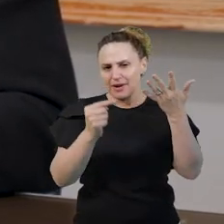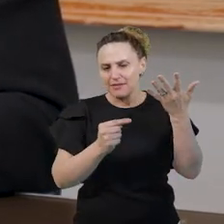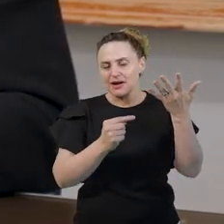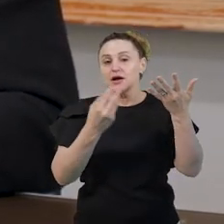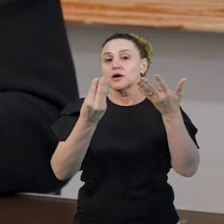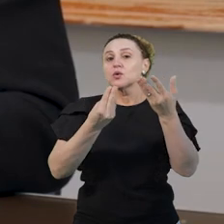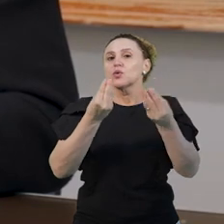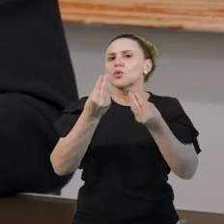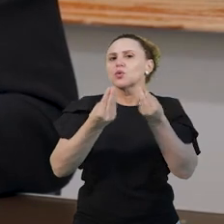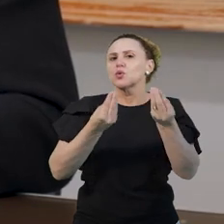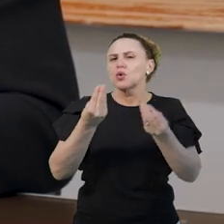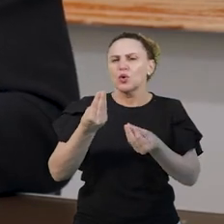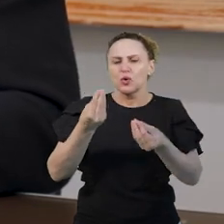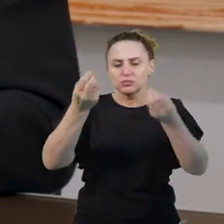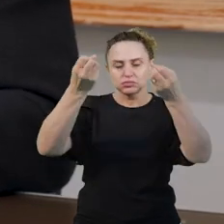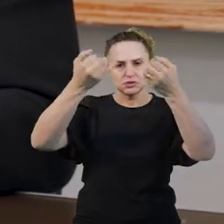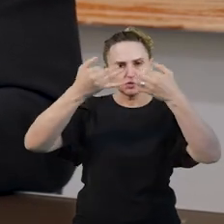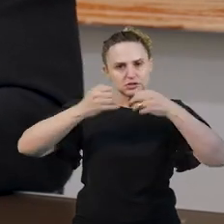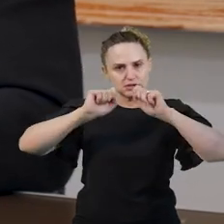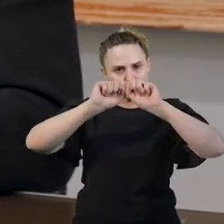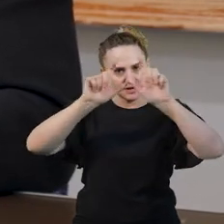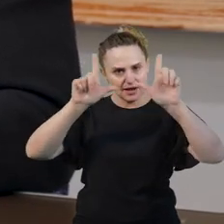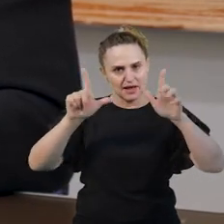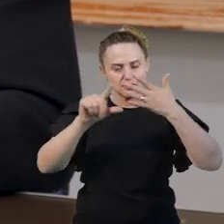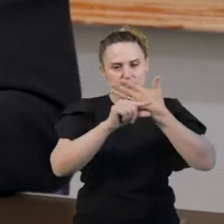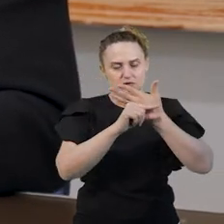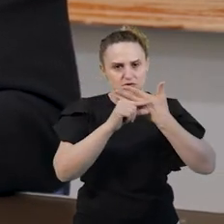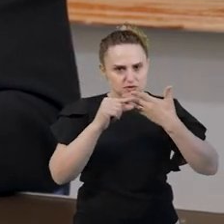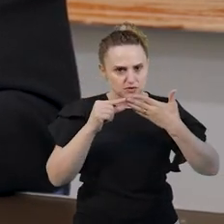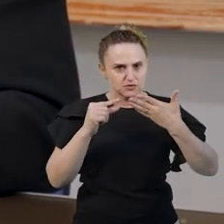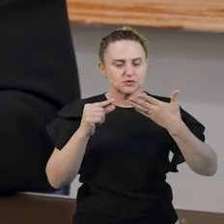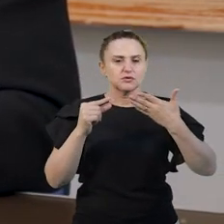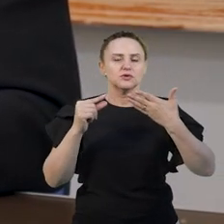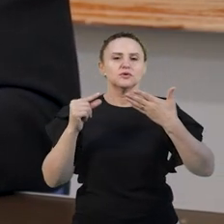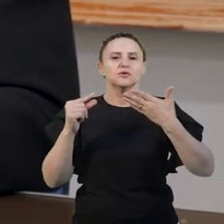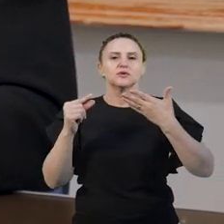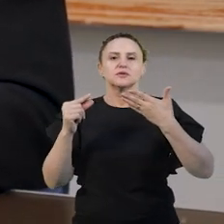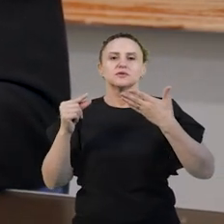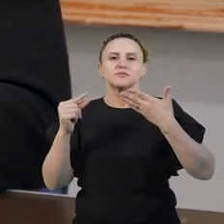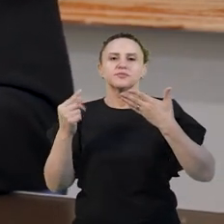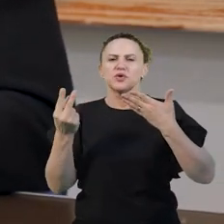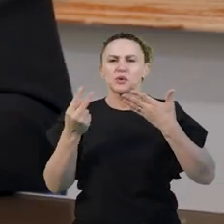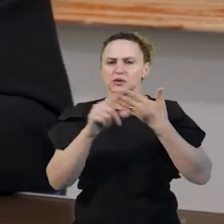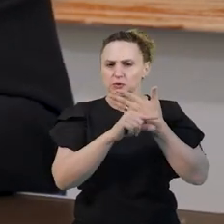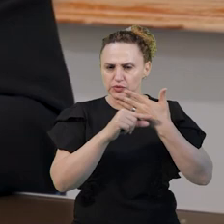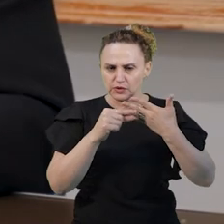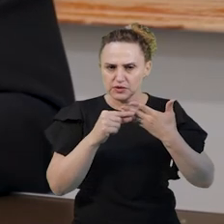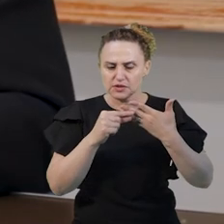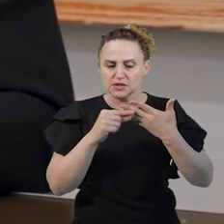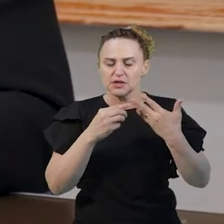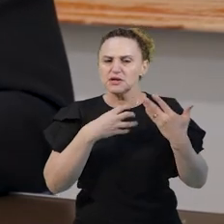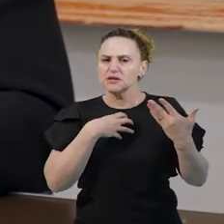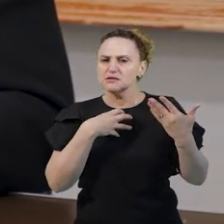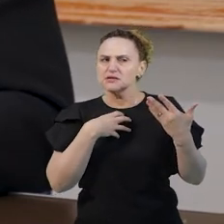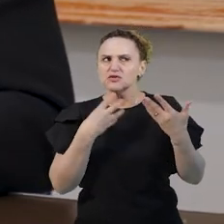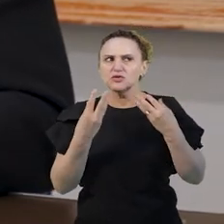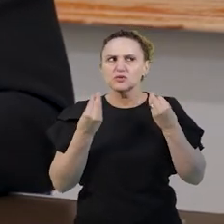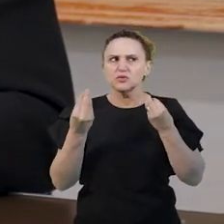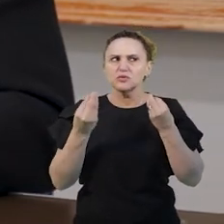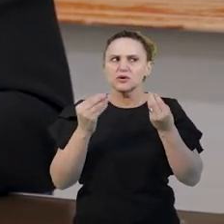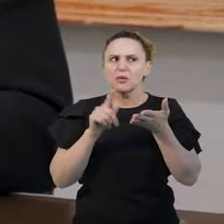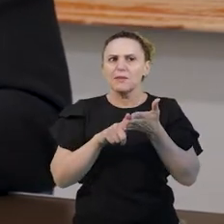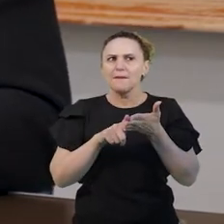descrevem Franconvieck, Ayres e Leibler. E, nesse sentido, qual seria, então, o papel da